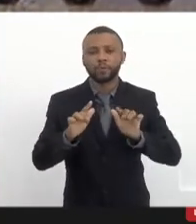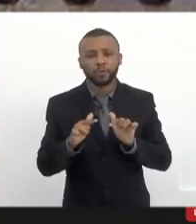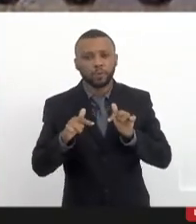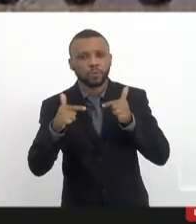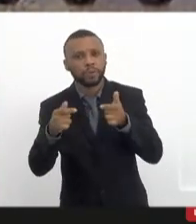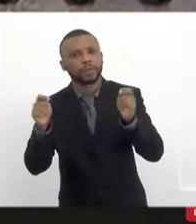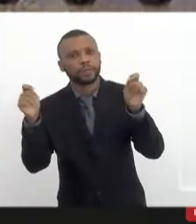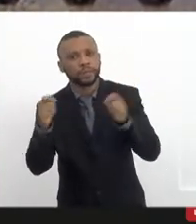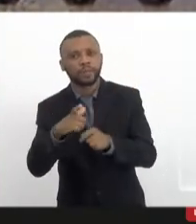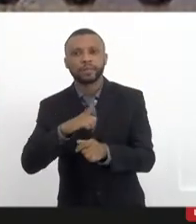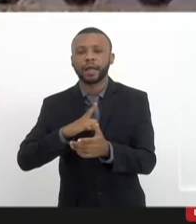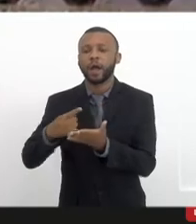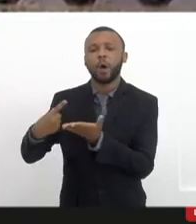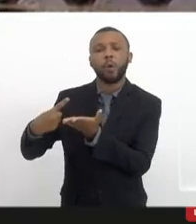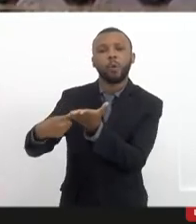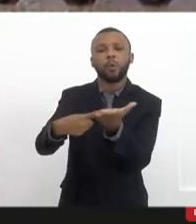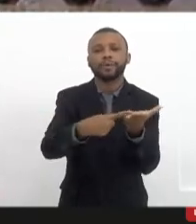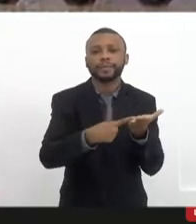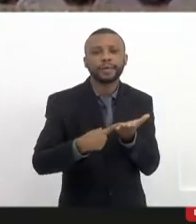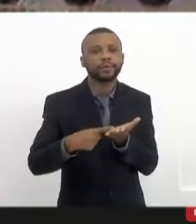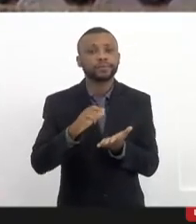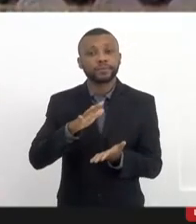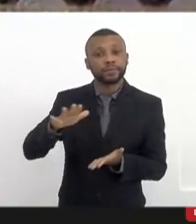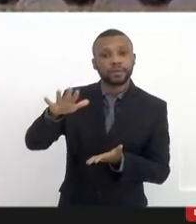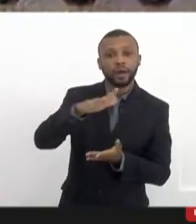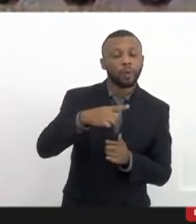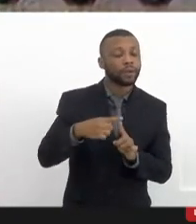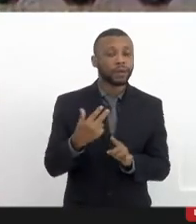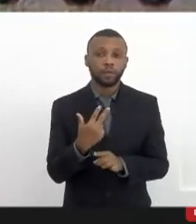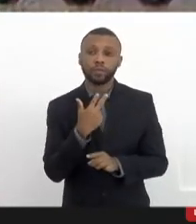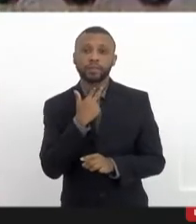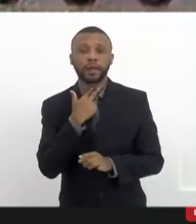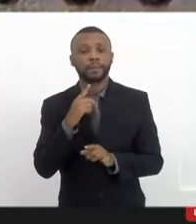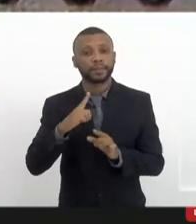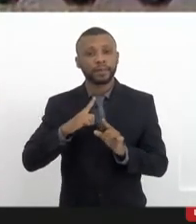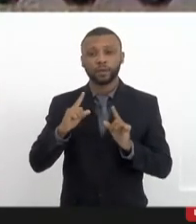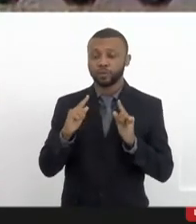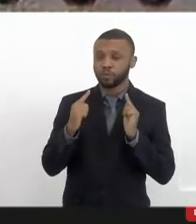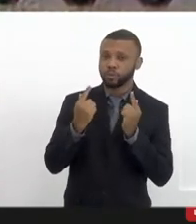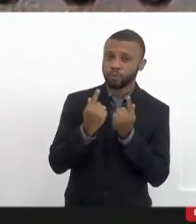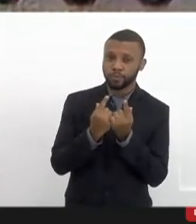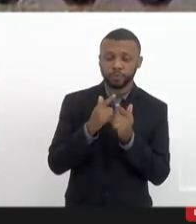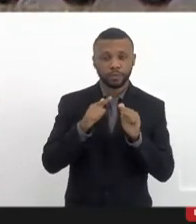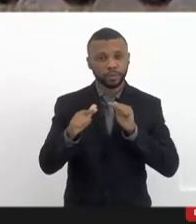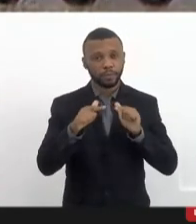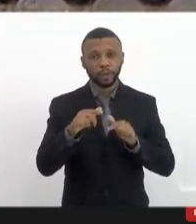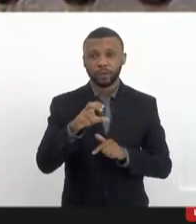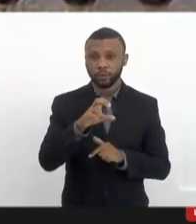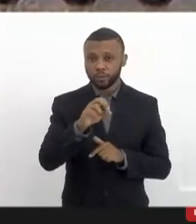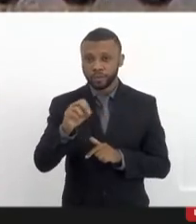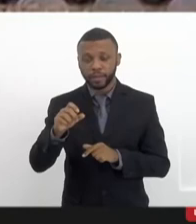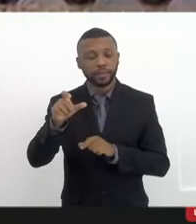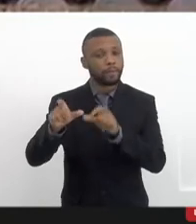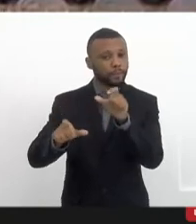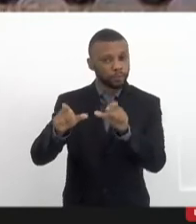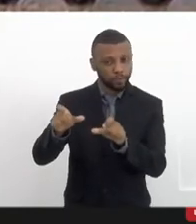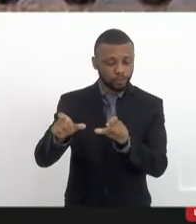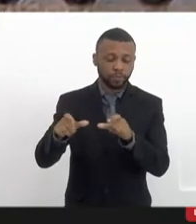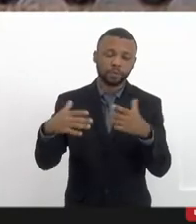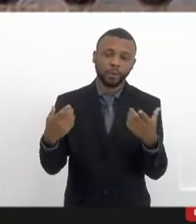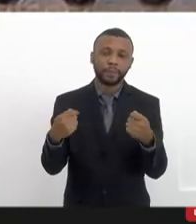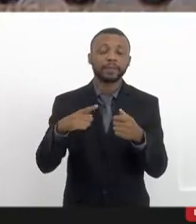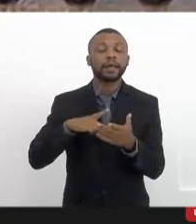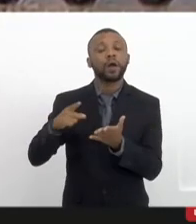consenso, porque não dá para fazer um grupo de trabalho com 500 pessoas, como eu falei, então tem que haver um